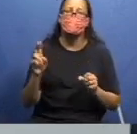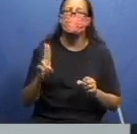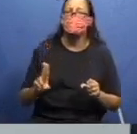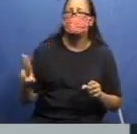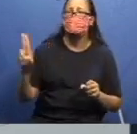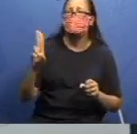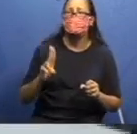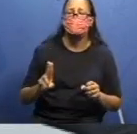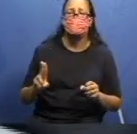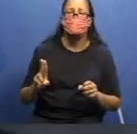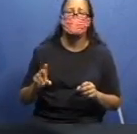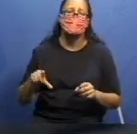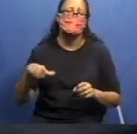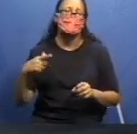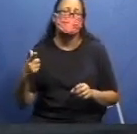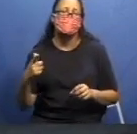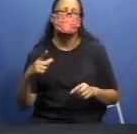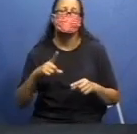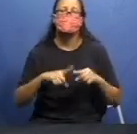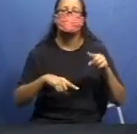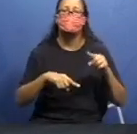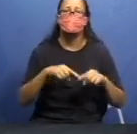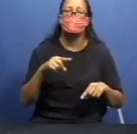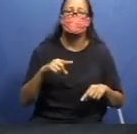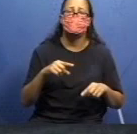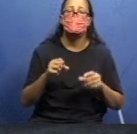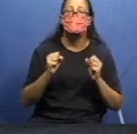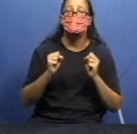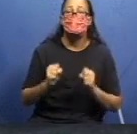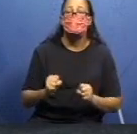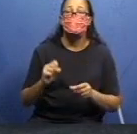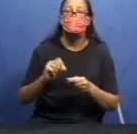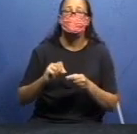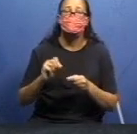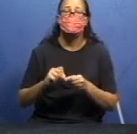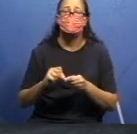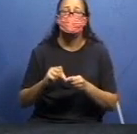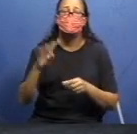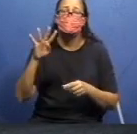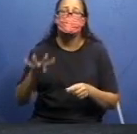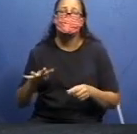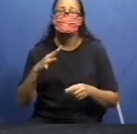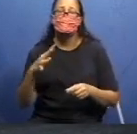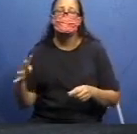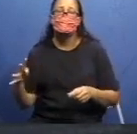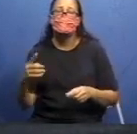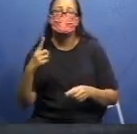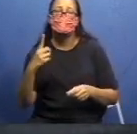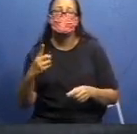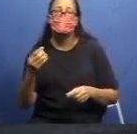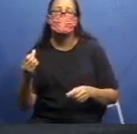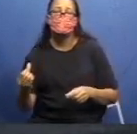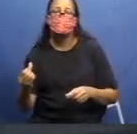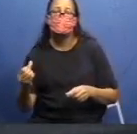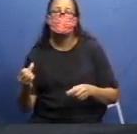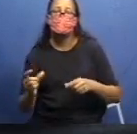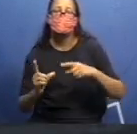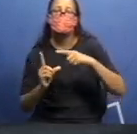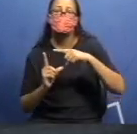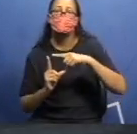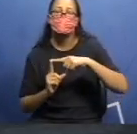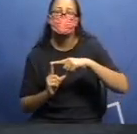fazer o quadrado com 16 quadradinhos. Então, ao invés de eu fazer duas